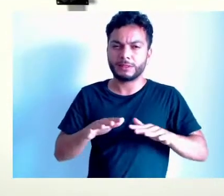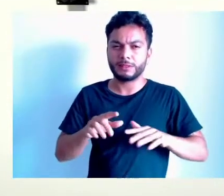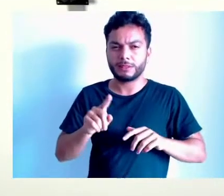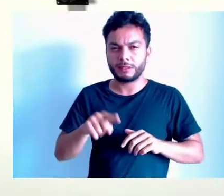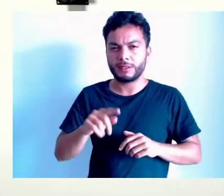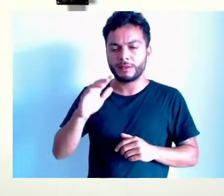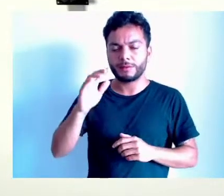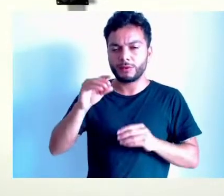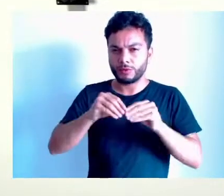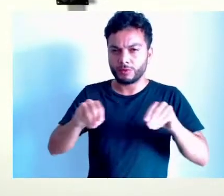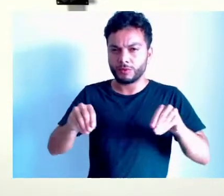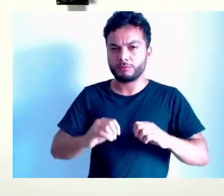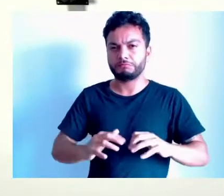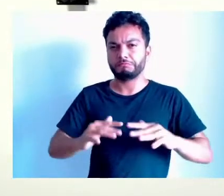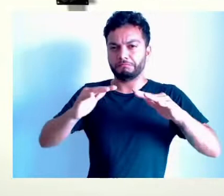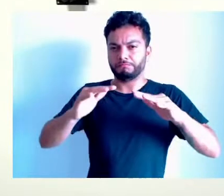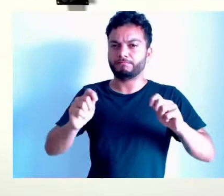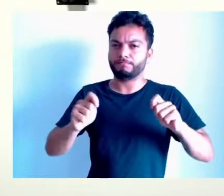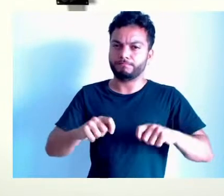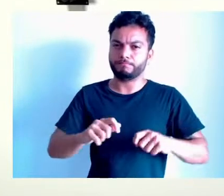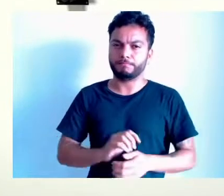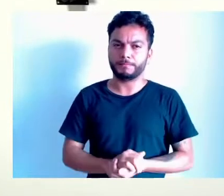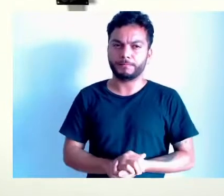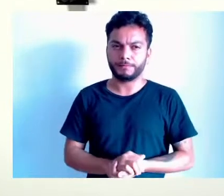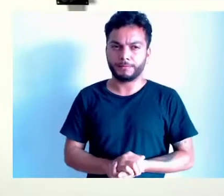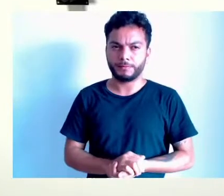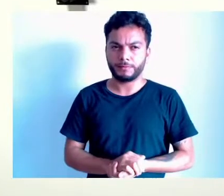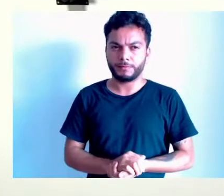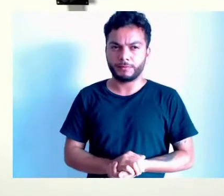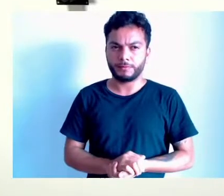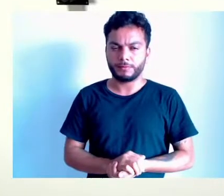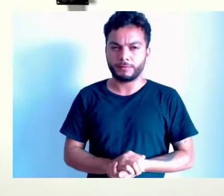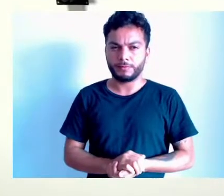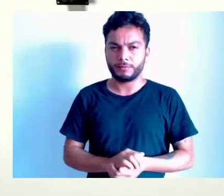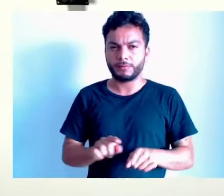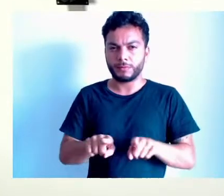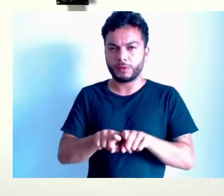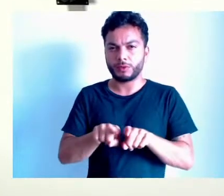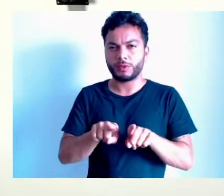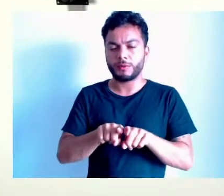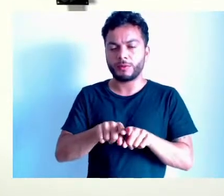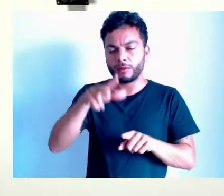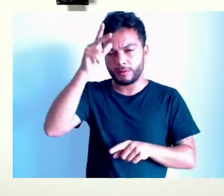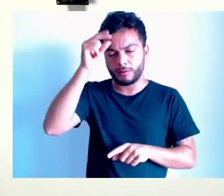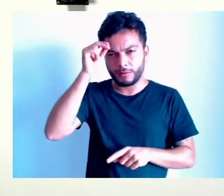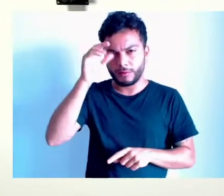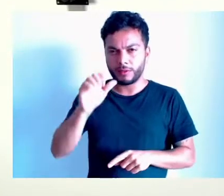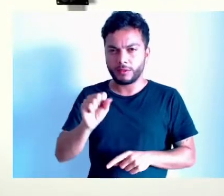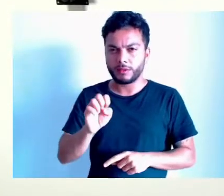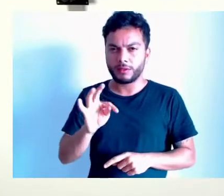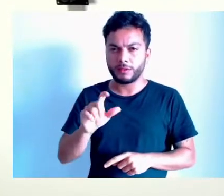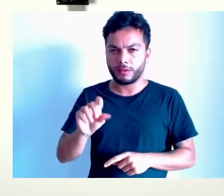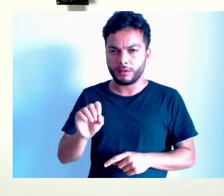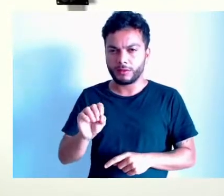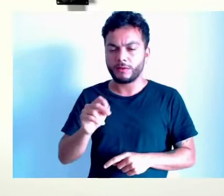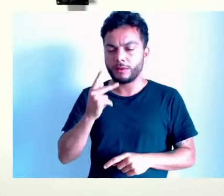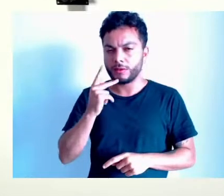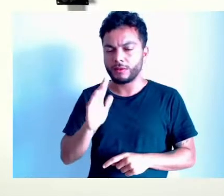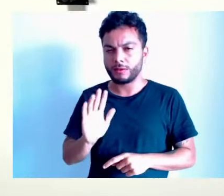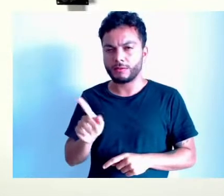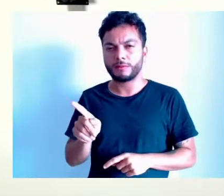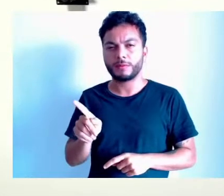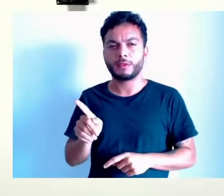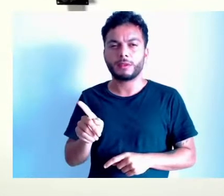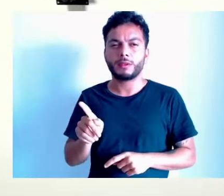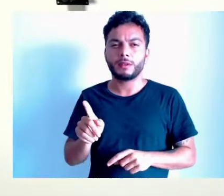quando se fala também, a gente tem que... O vereador João já falou no prefeito Castelo, mas também lembrar do prefeito Ramon na aquisição da Draga, onde eu